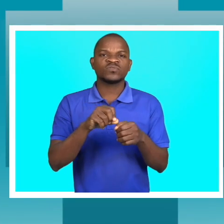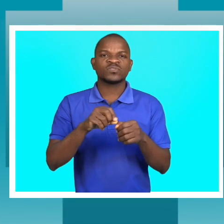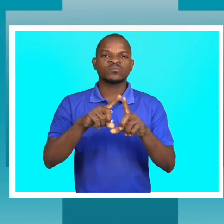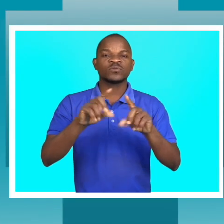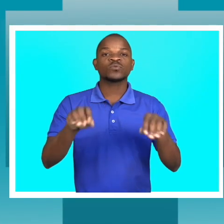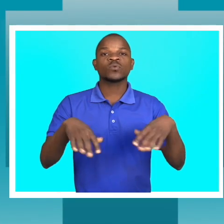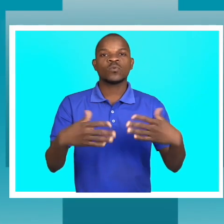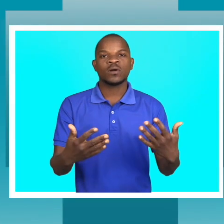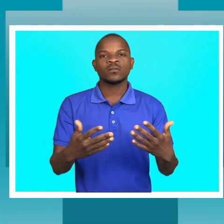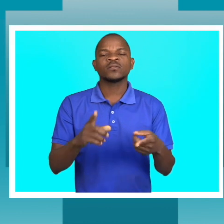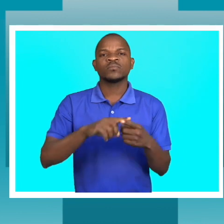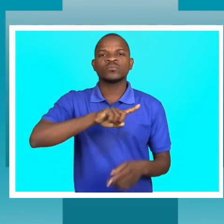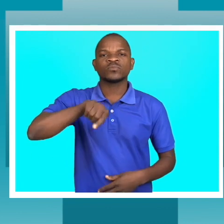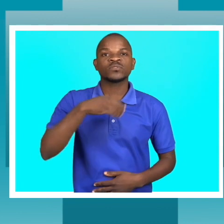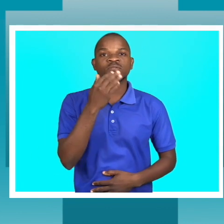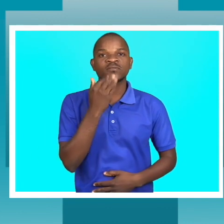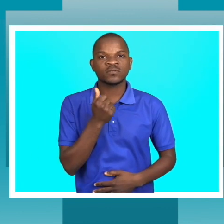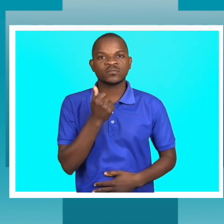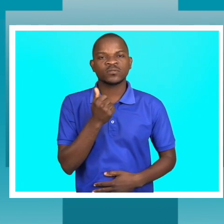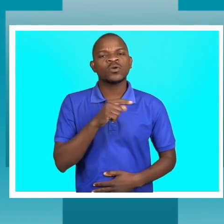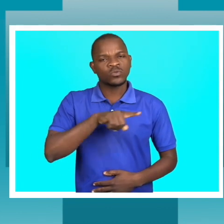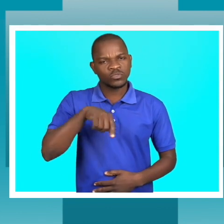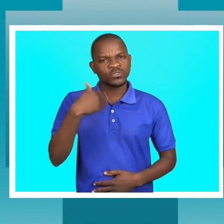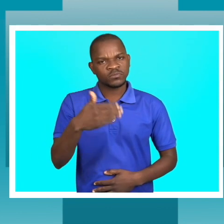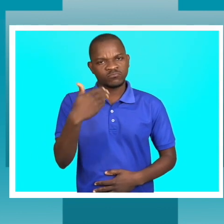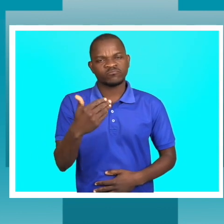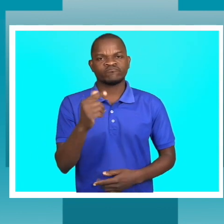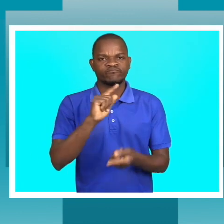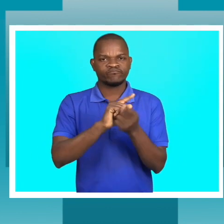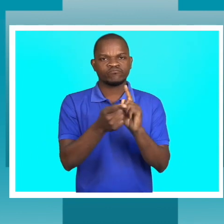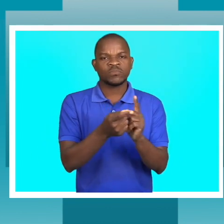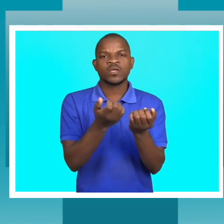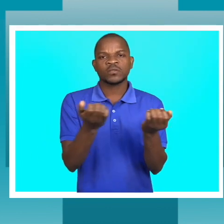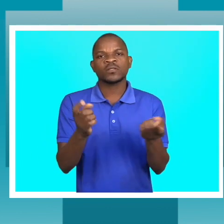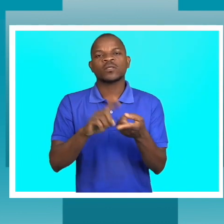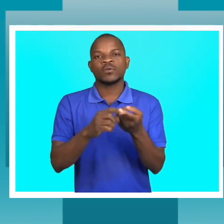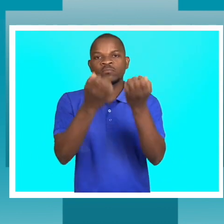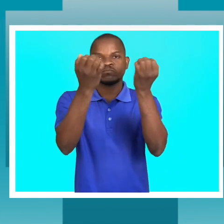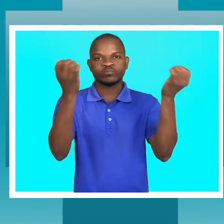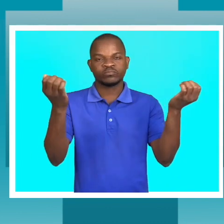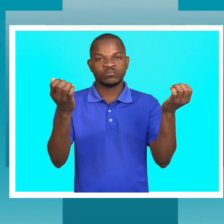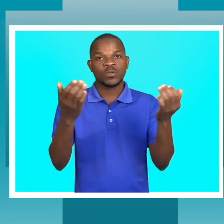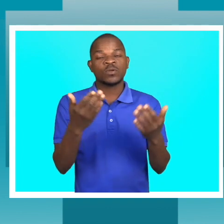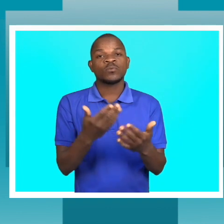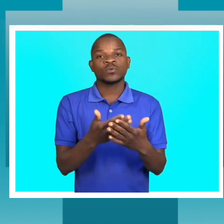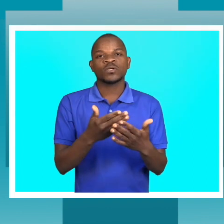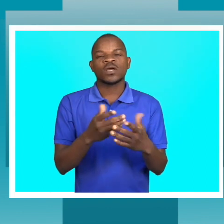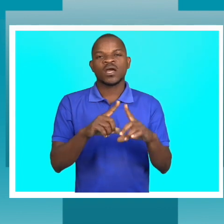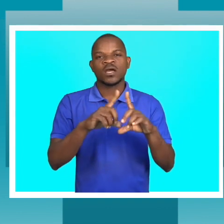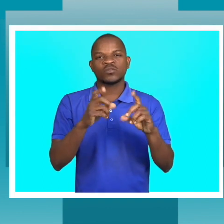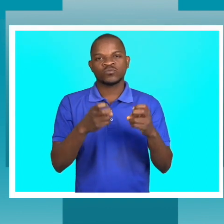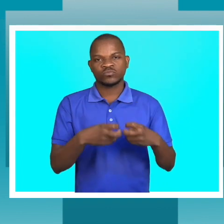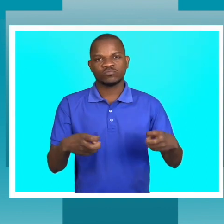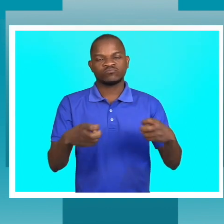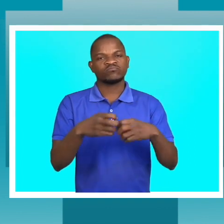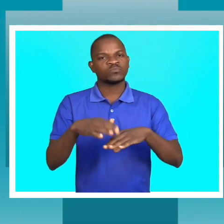Independentemente do que nós fazemos ou de quem somos nós, não sempre há problema de nos entender crianças ou adultos. Bom,